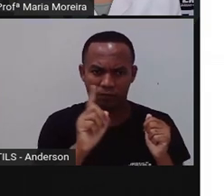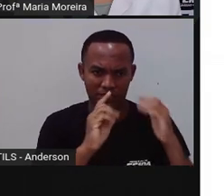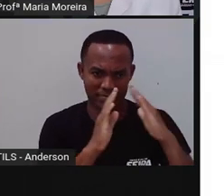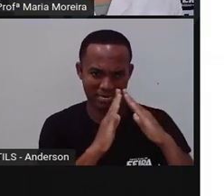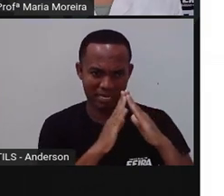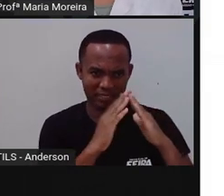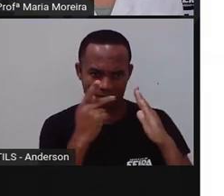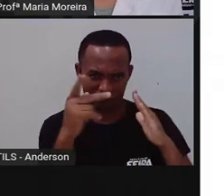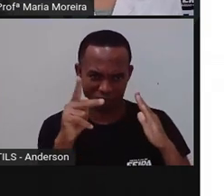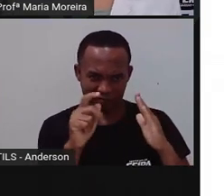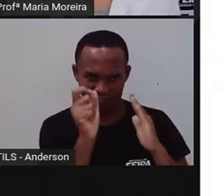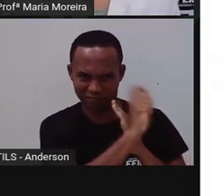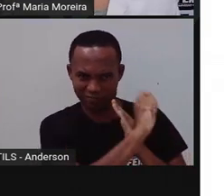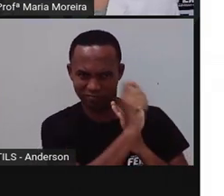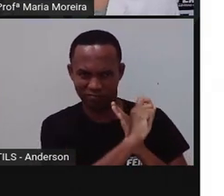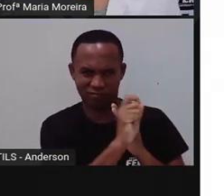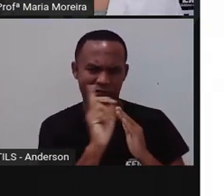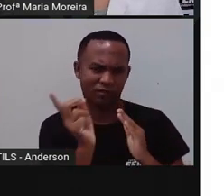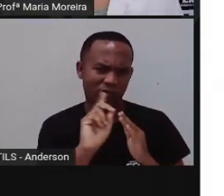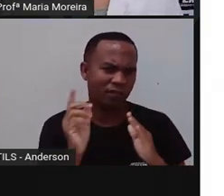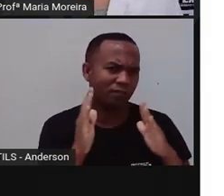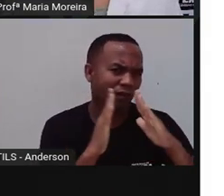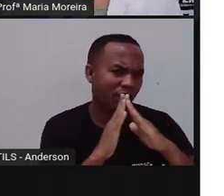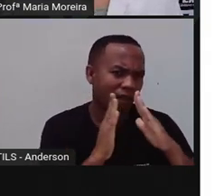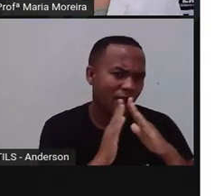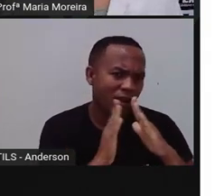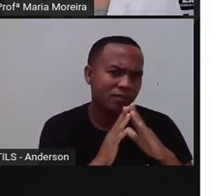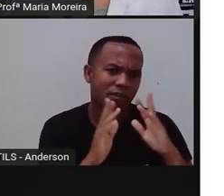Não é isso? Então, também não vou riscar o da escola.